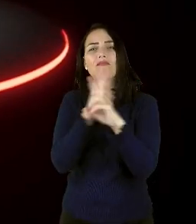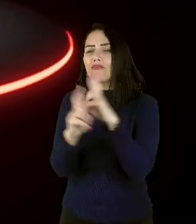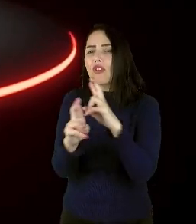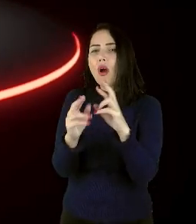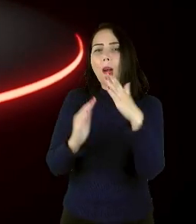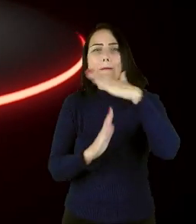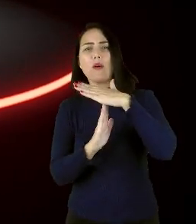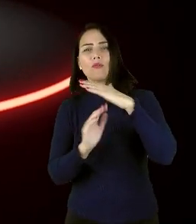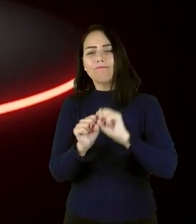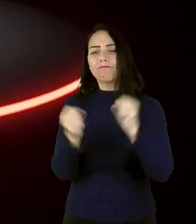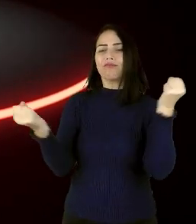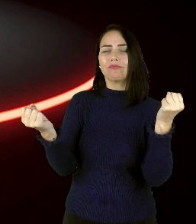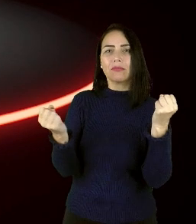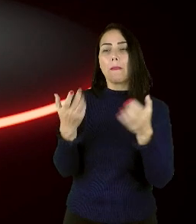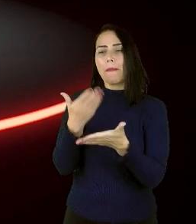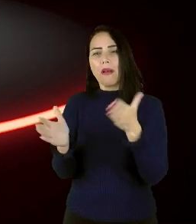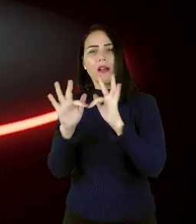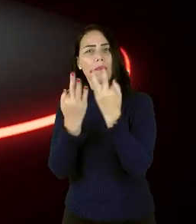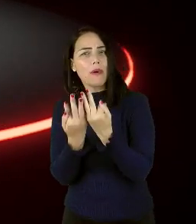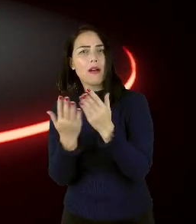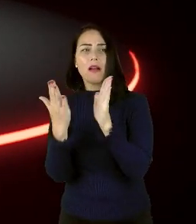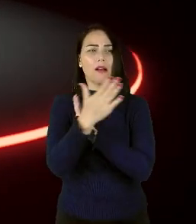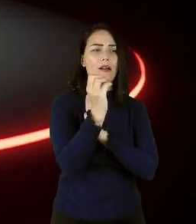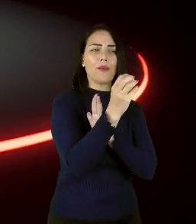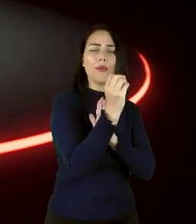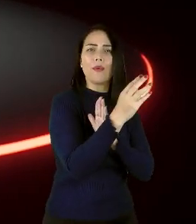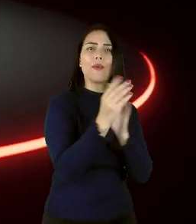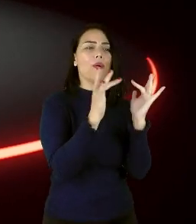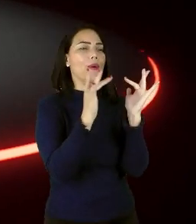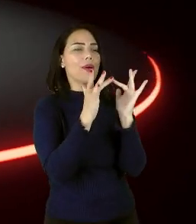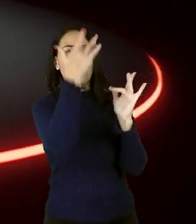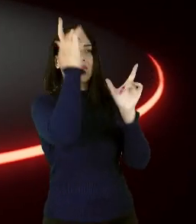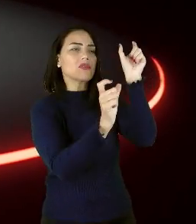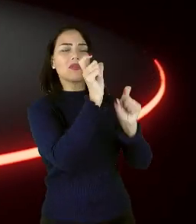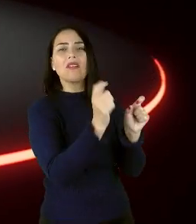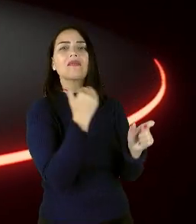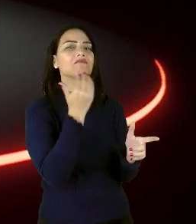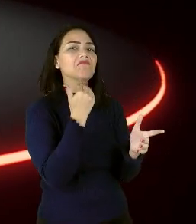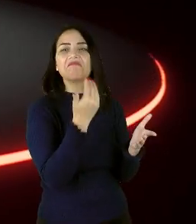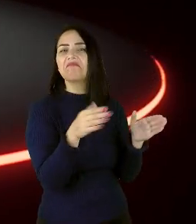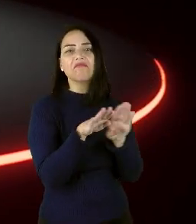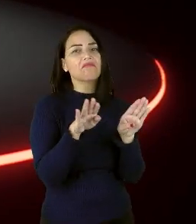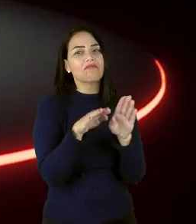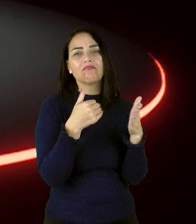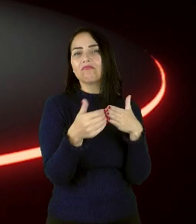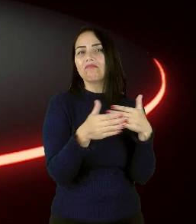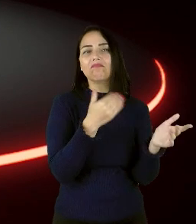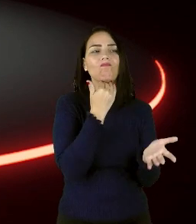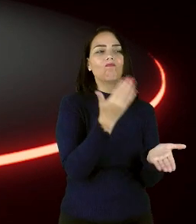perderam os pais e, durante a fuga, tiveram contato com pessoas que, posteriormente, se perderam.